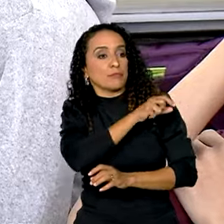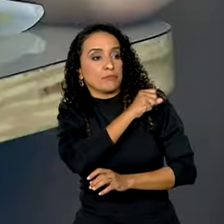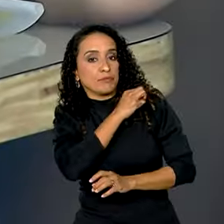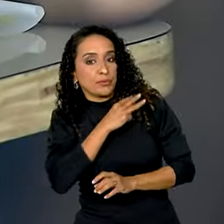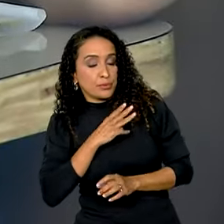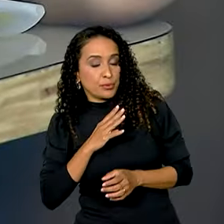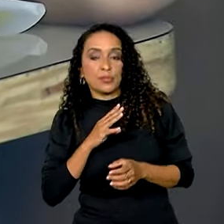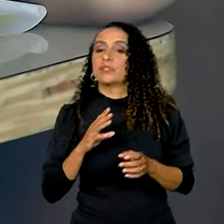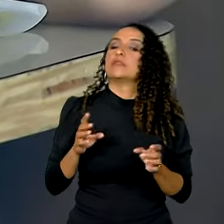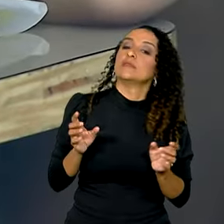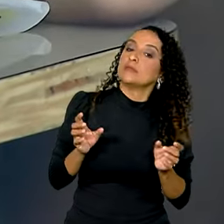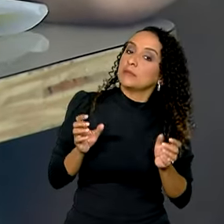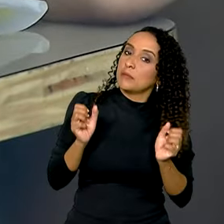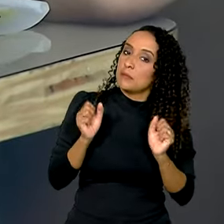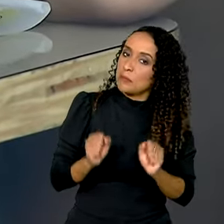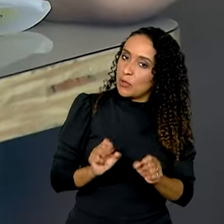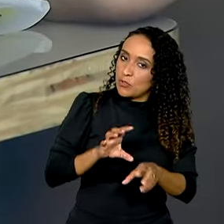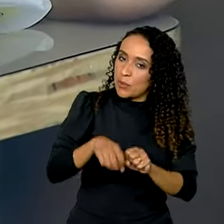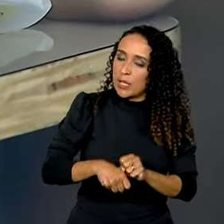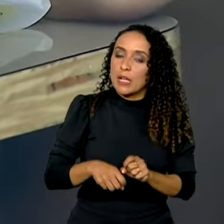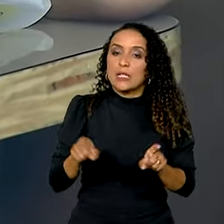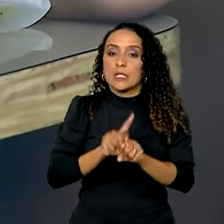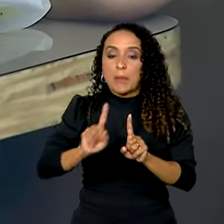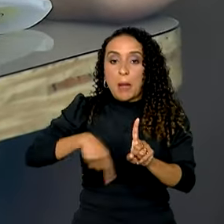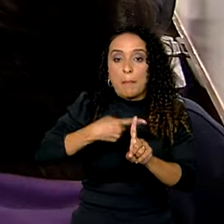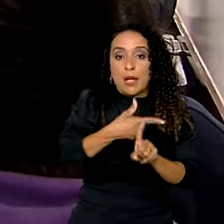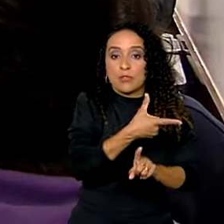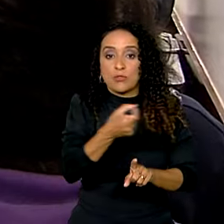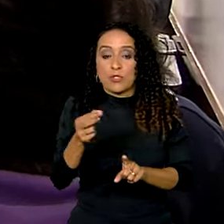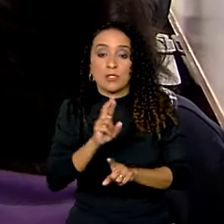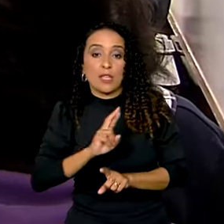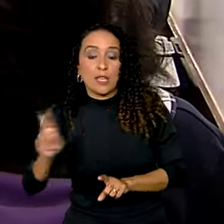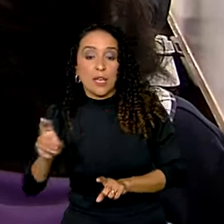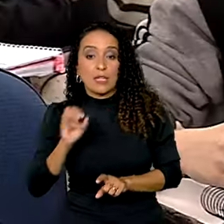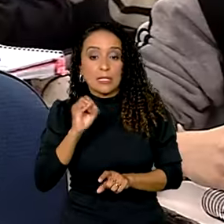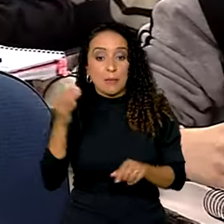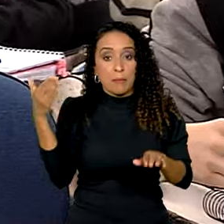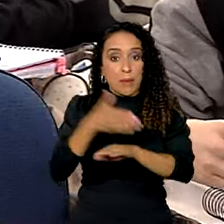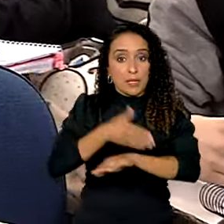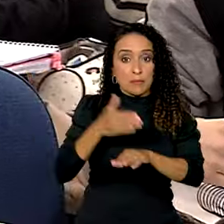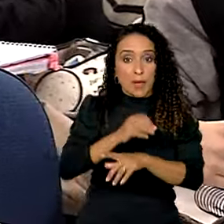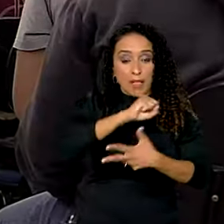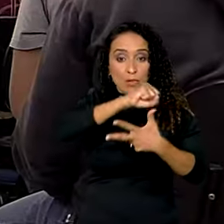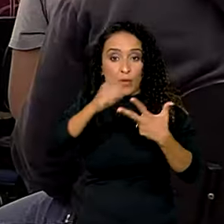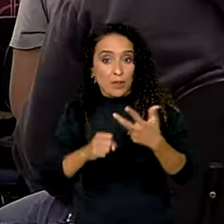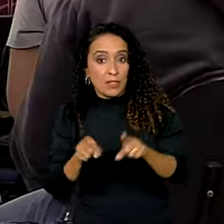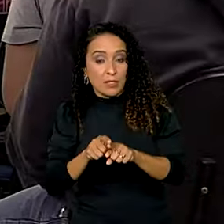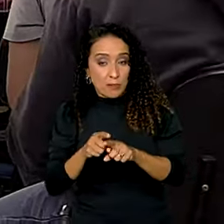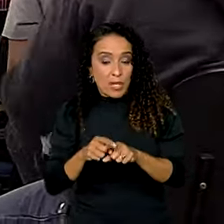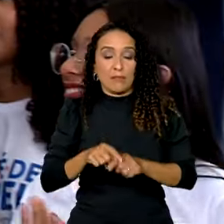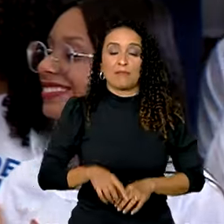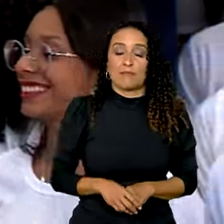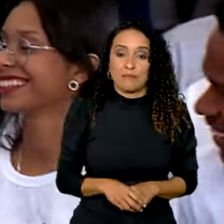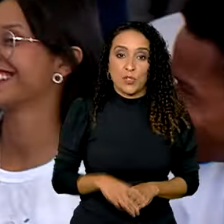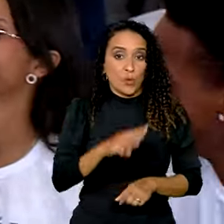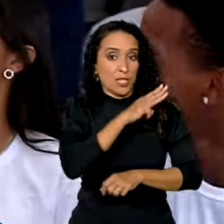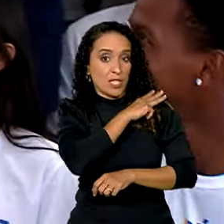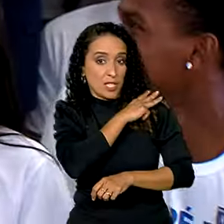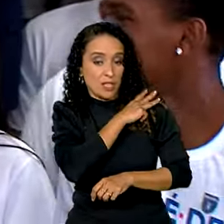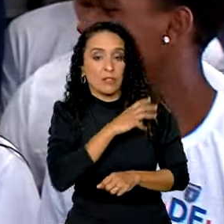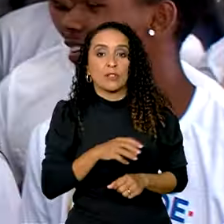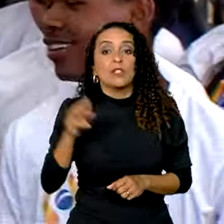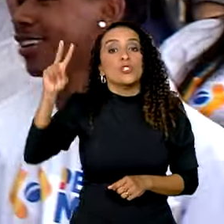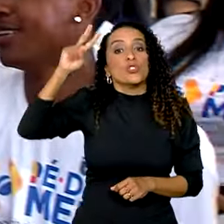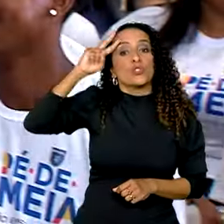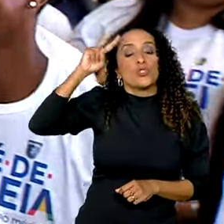letivo. Também será pago um adicional de R$ 200,00 para quem participar do Enem no último ano. Nesta segunda